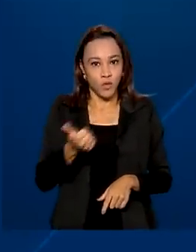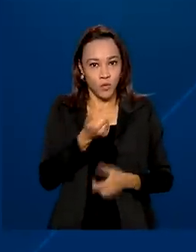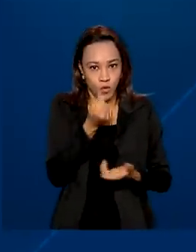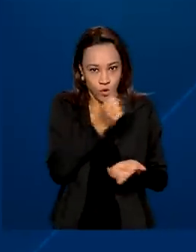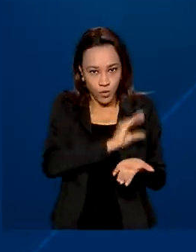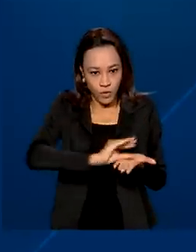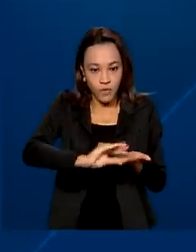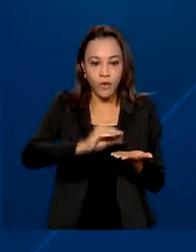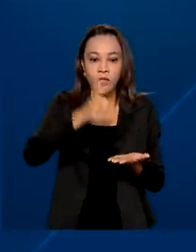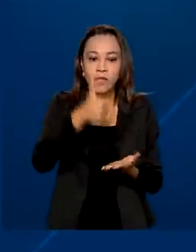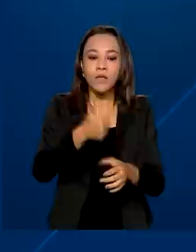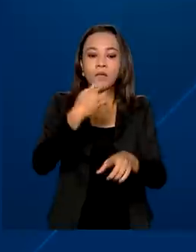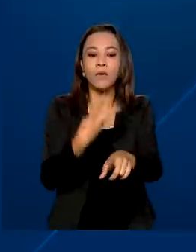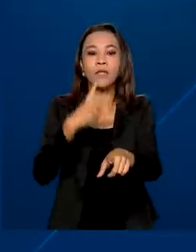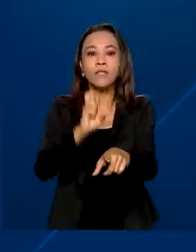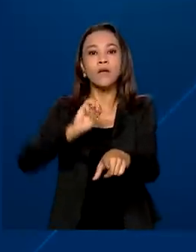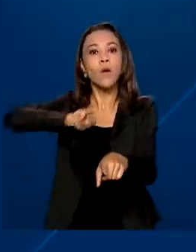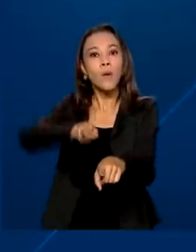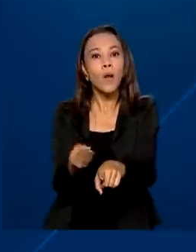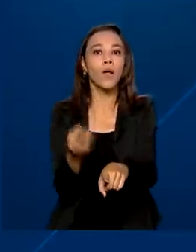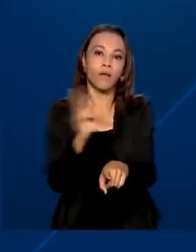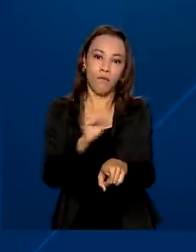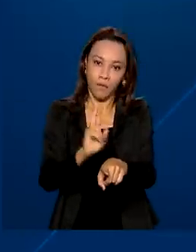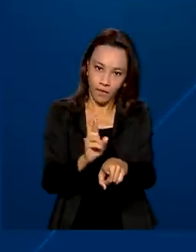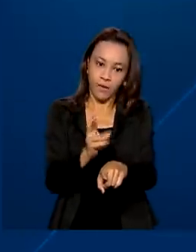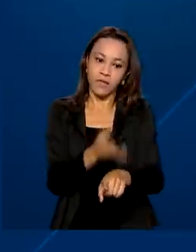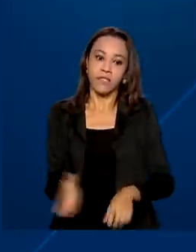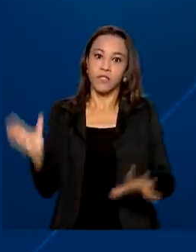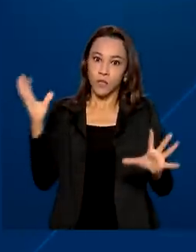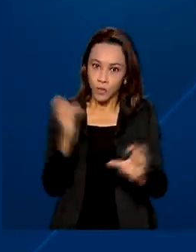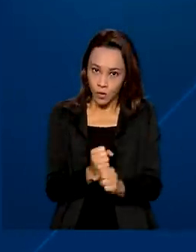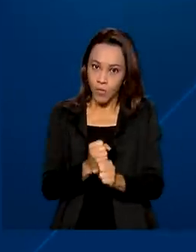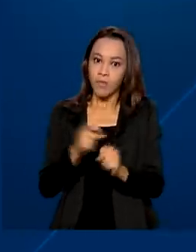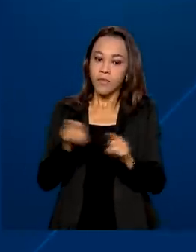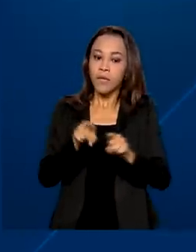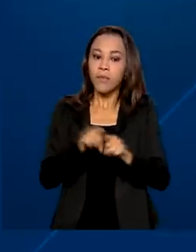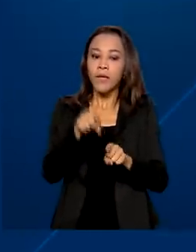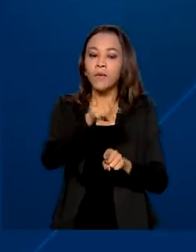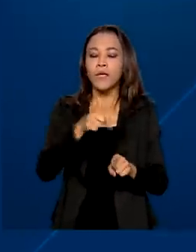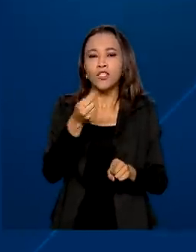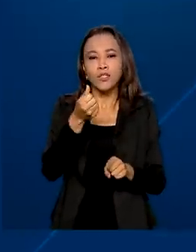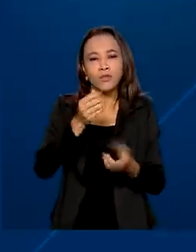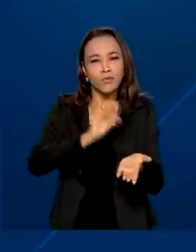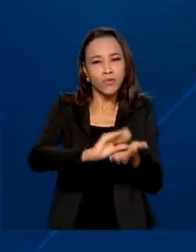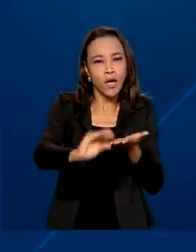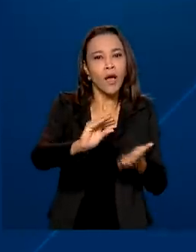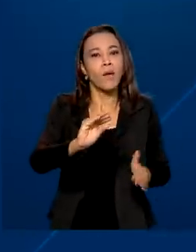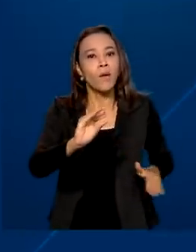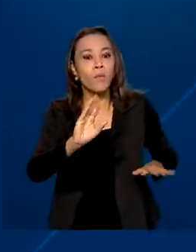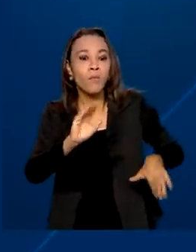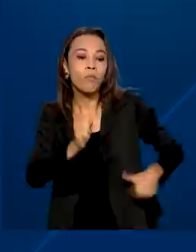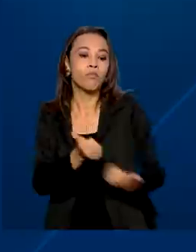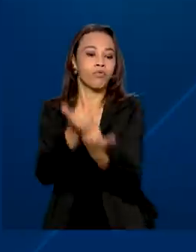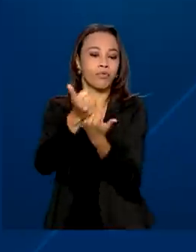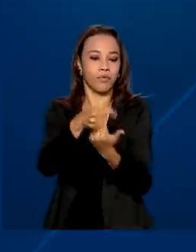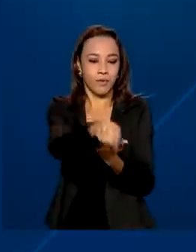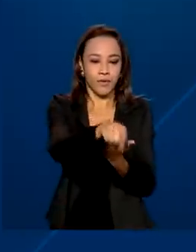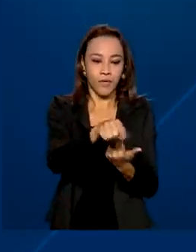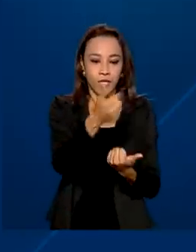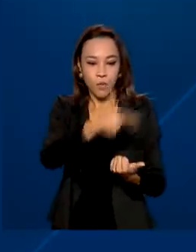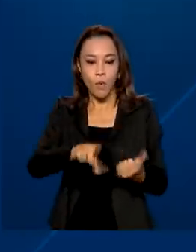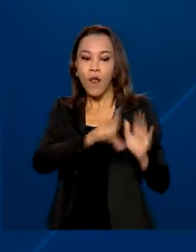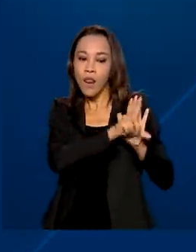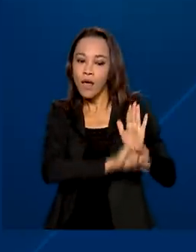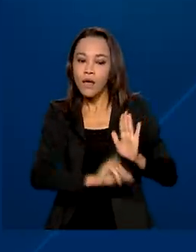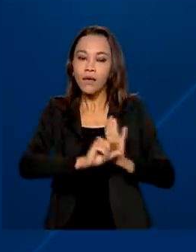foi de 145 milhões de reais. Se somarmos os recursos repassados pela Lei das Loterias e Lei de